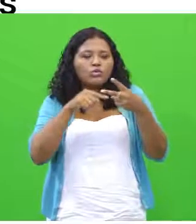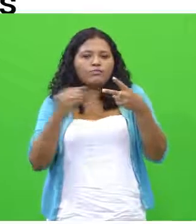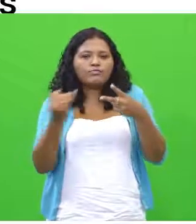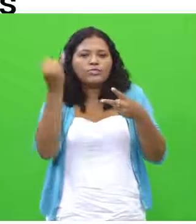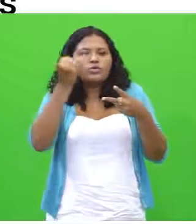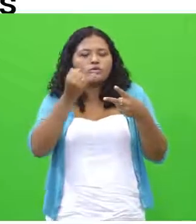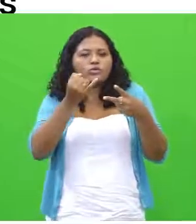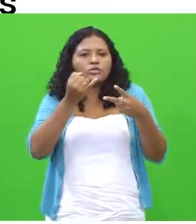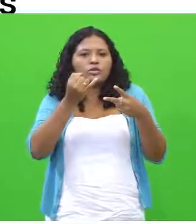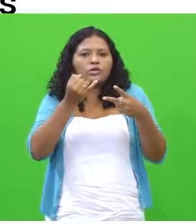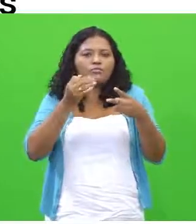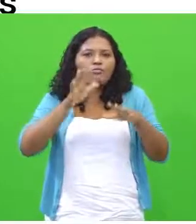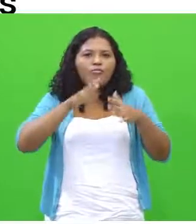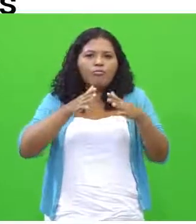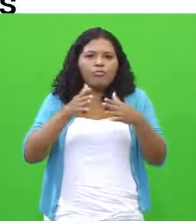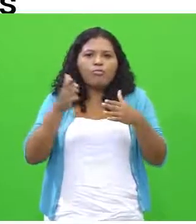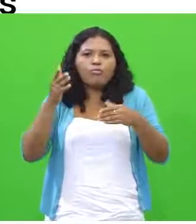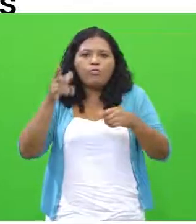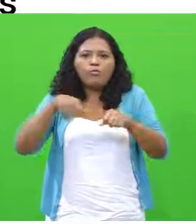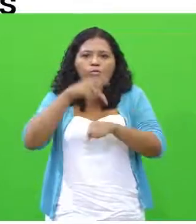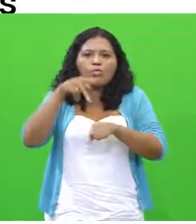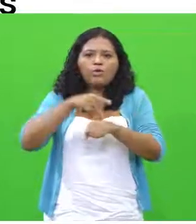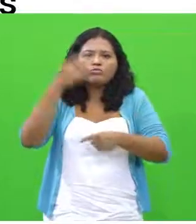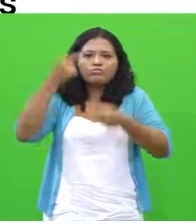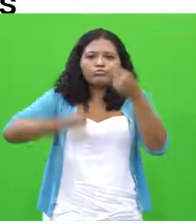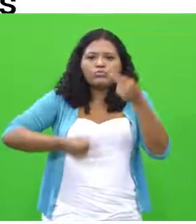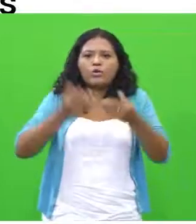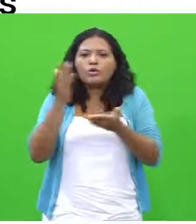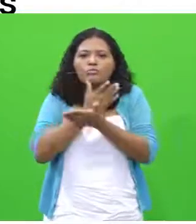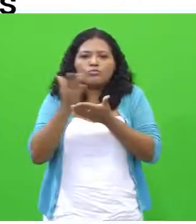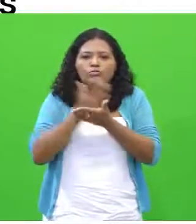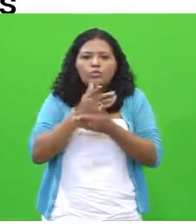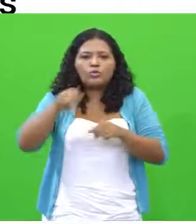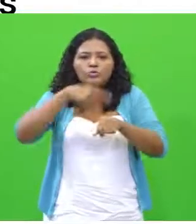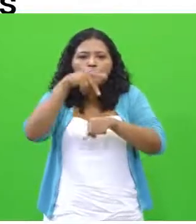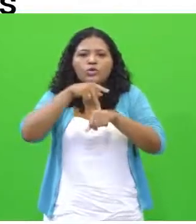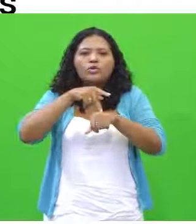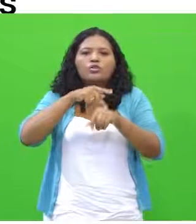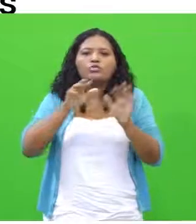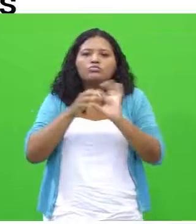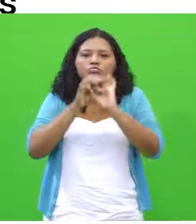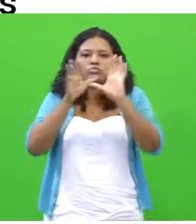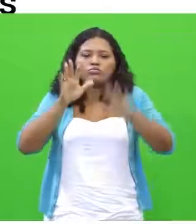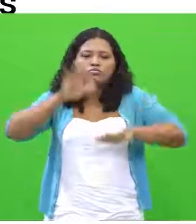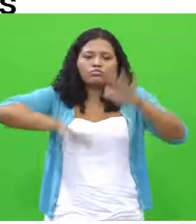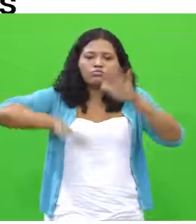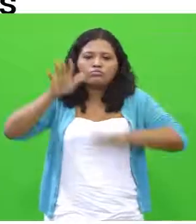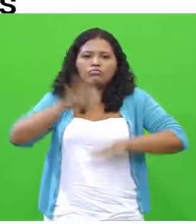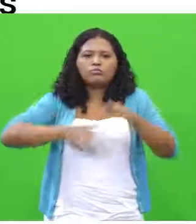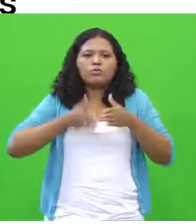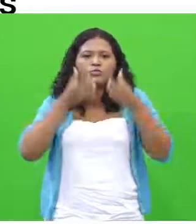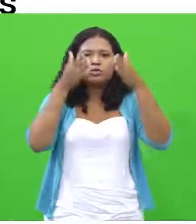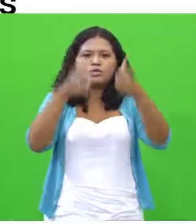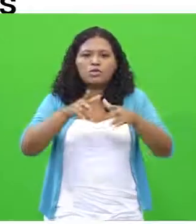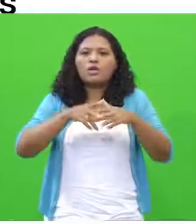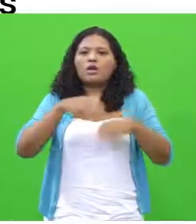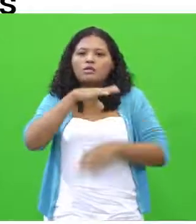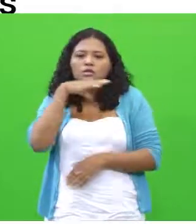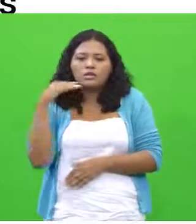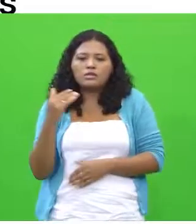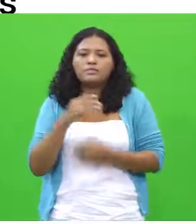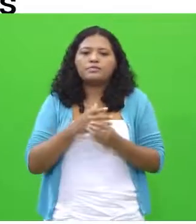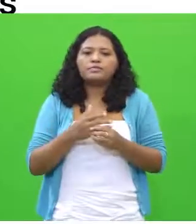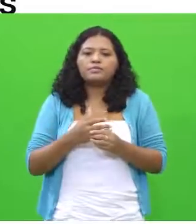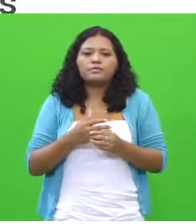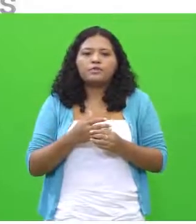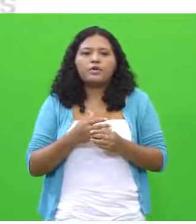proibição parcial, mas também vem a questão da proibição total, da publicidade voltada às crianças. A